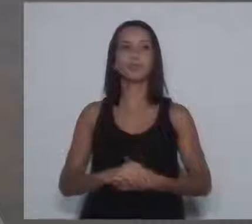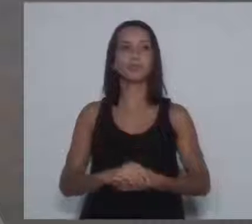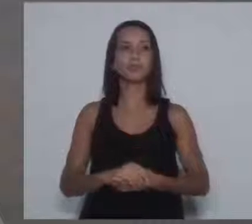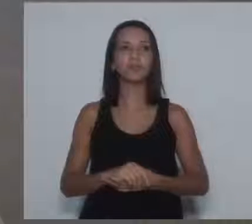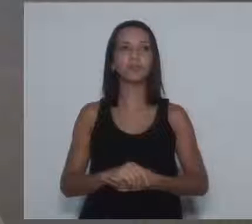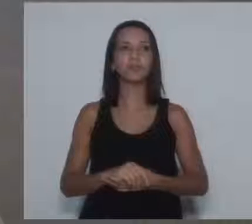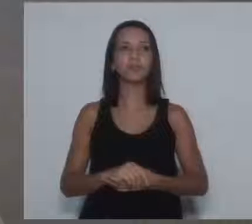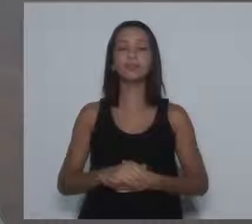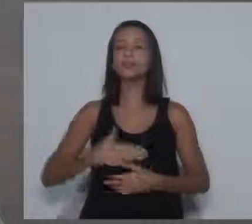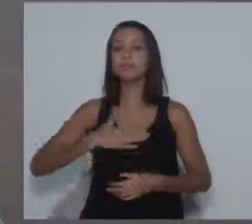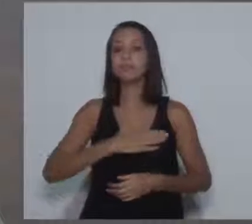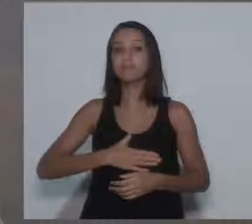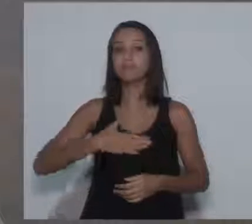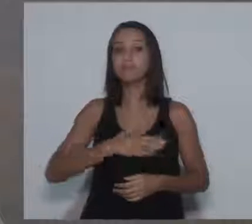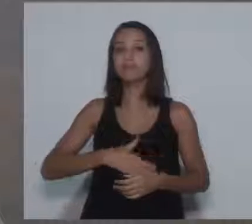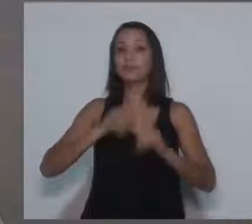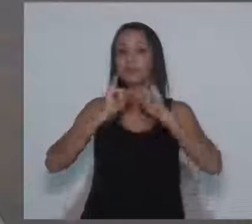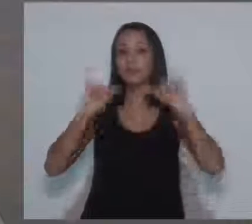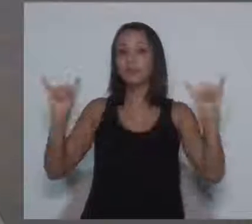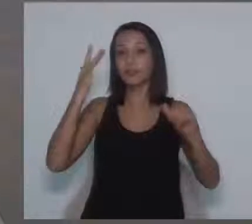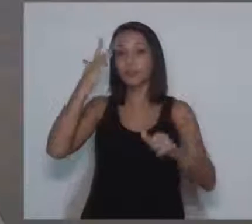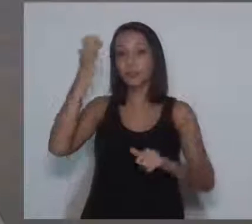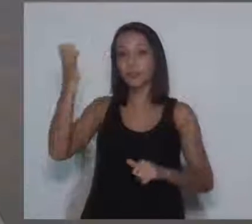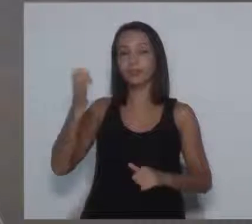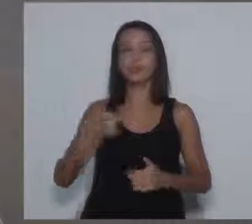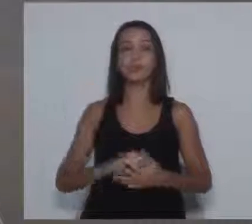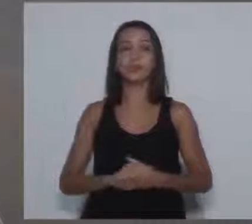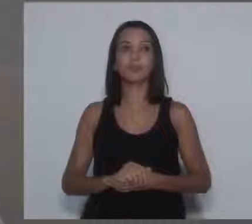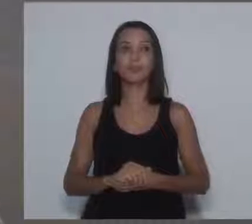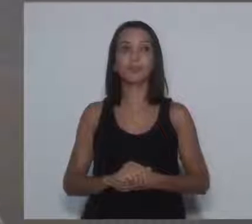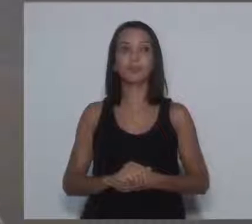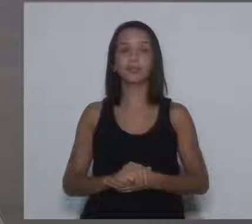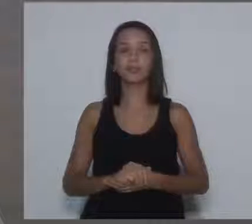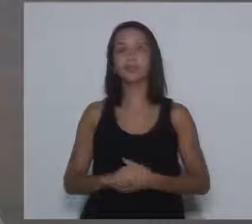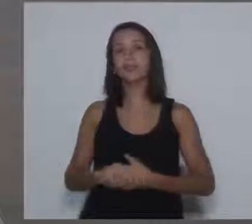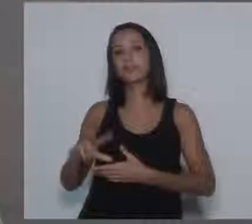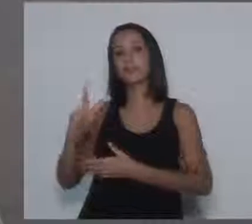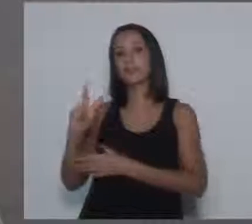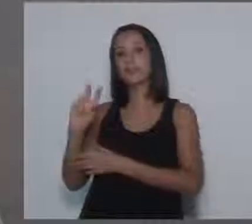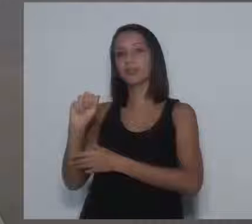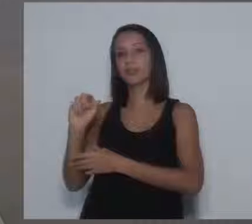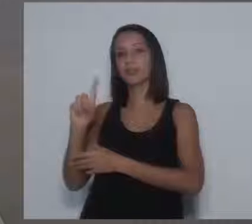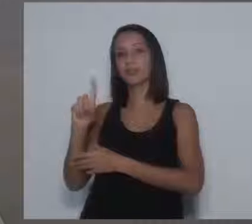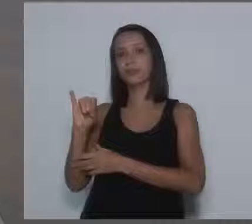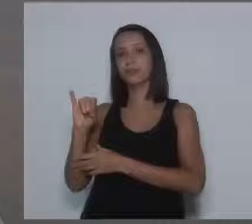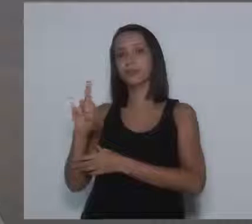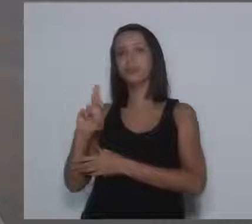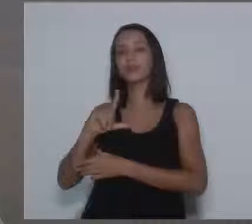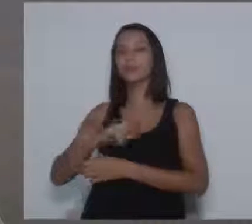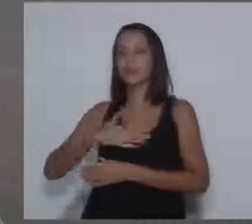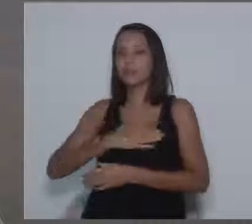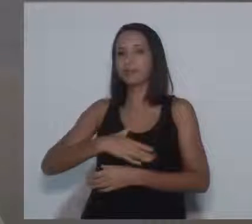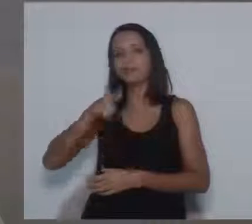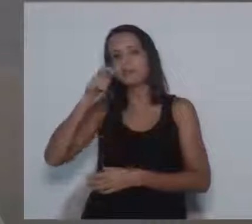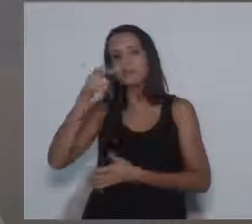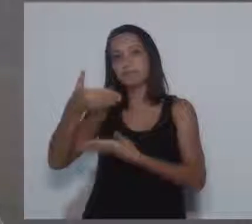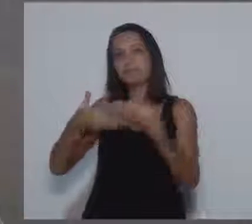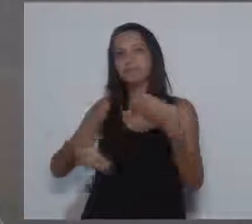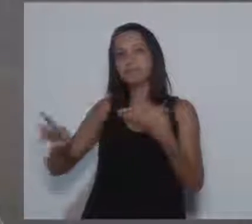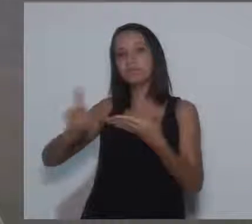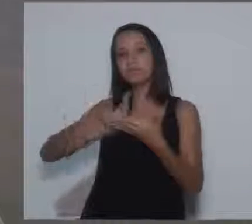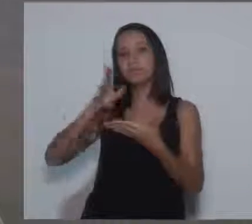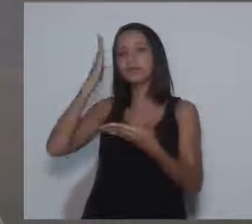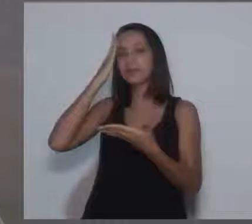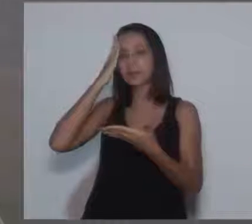E gostaria de falar de amanhã também. Valdir, seu requerimento, muito interessante, depois até queria ler a resposta,